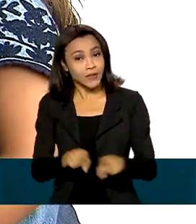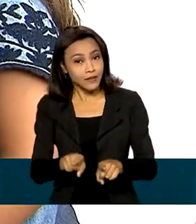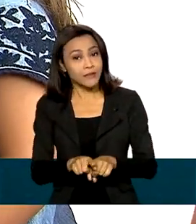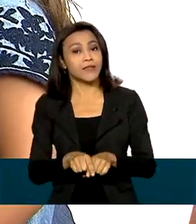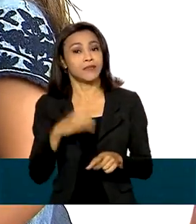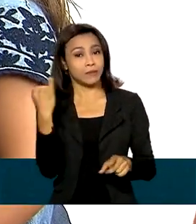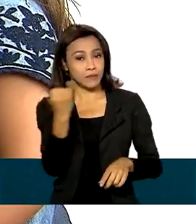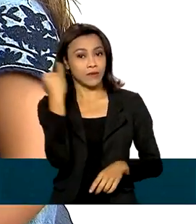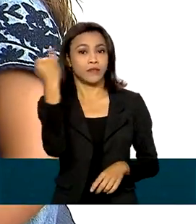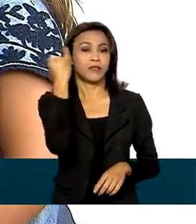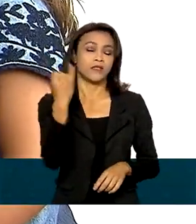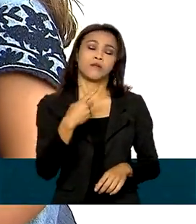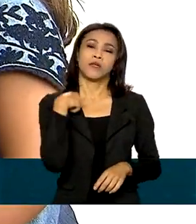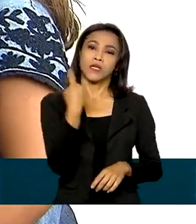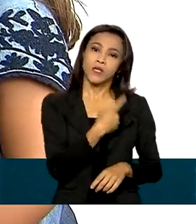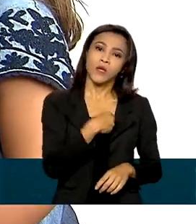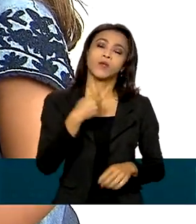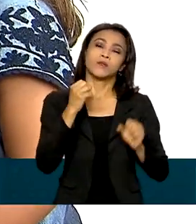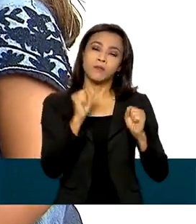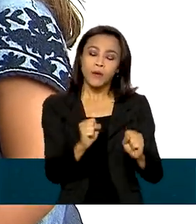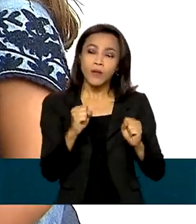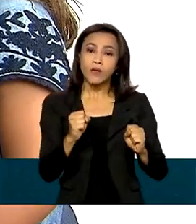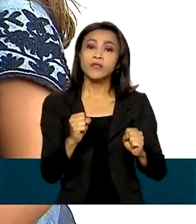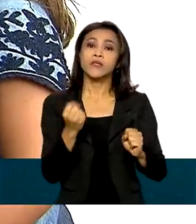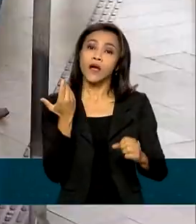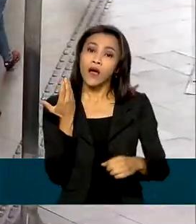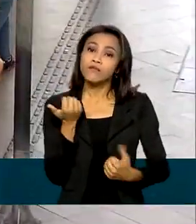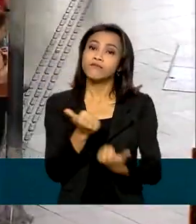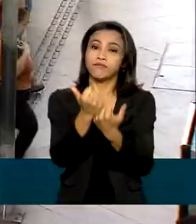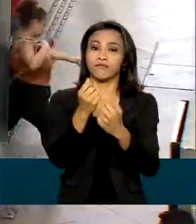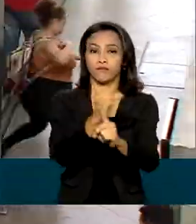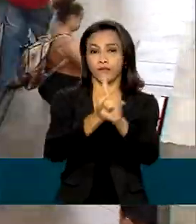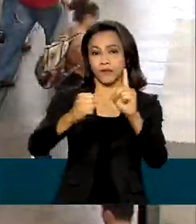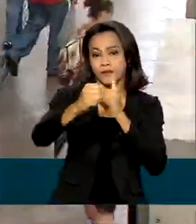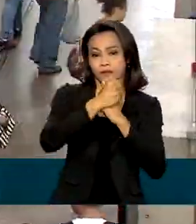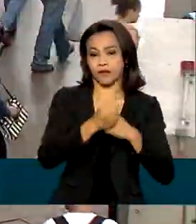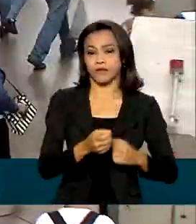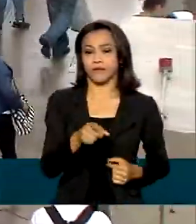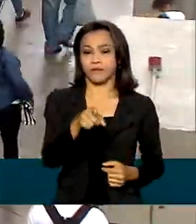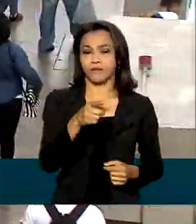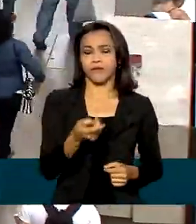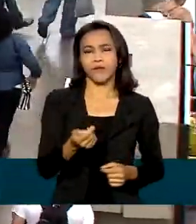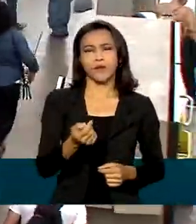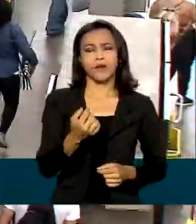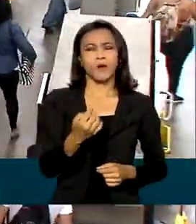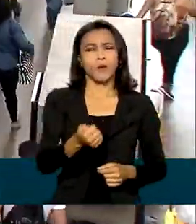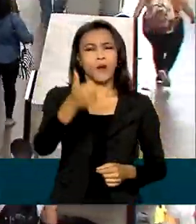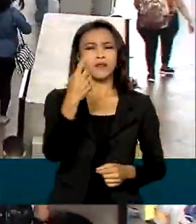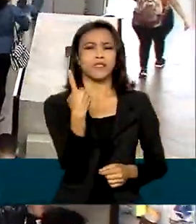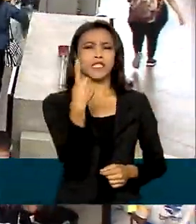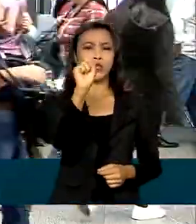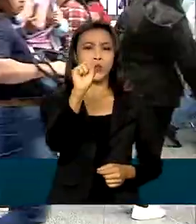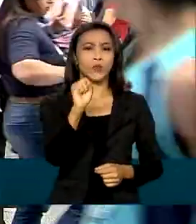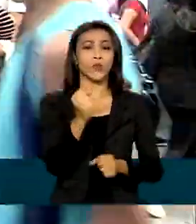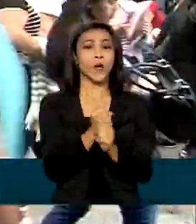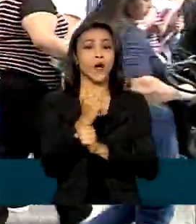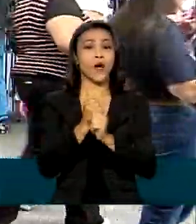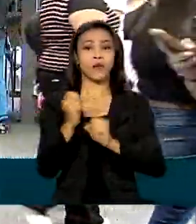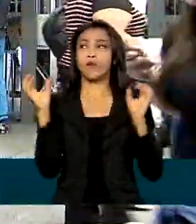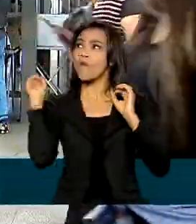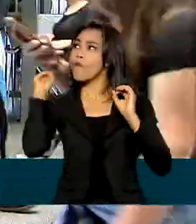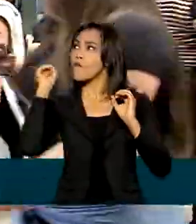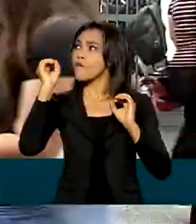para que a gente possa contribuir com a sociedade. Após quase 18 anos sem nenhum registro, o